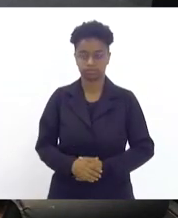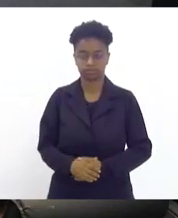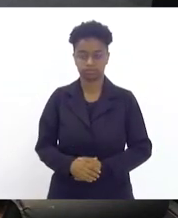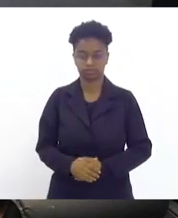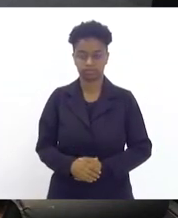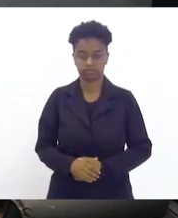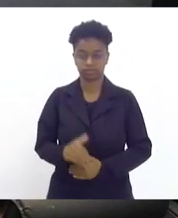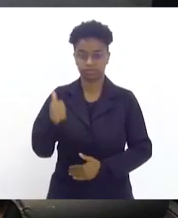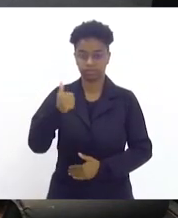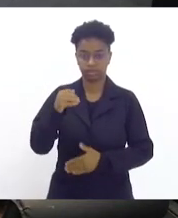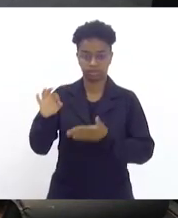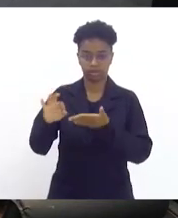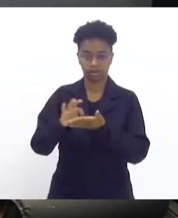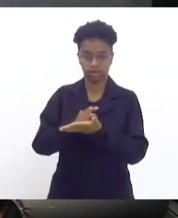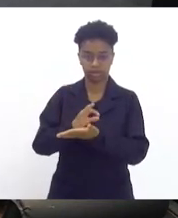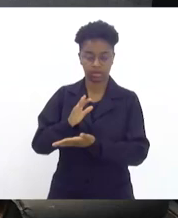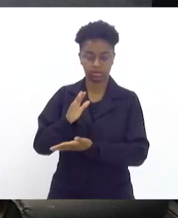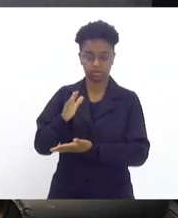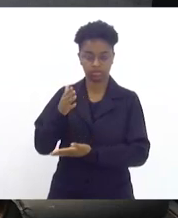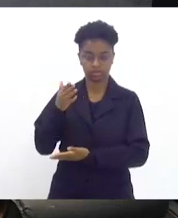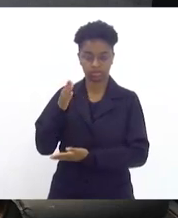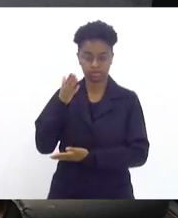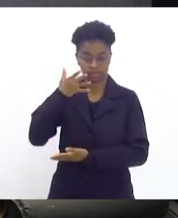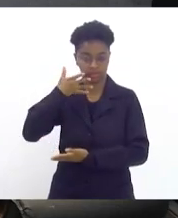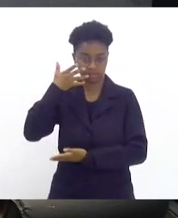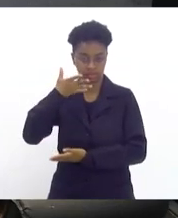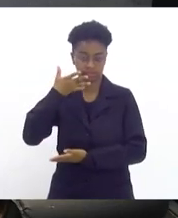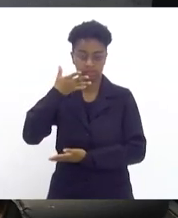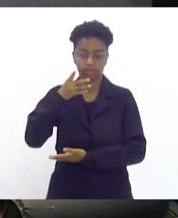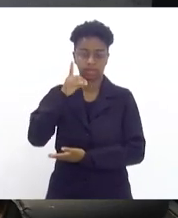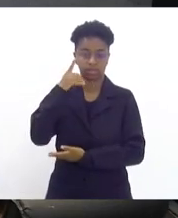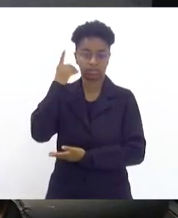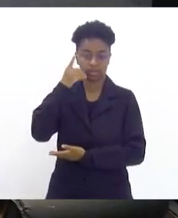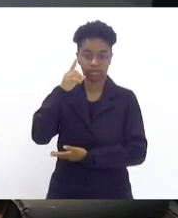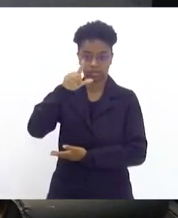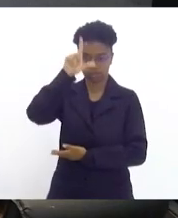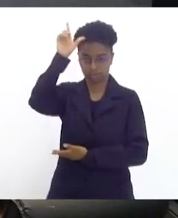Primeiro orador escrito, nobre deputado Luiz Paulo.